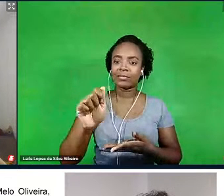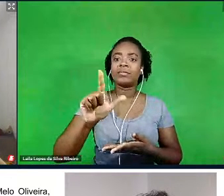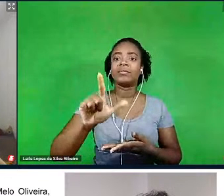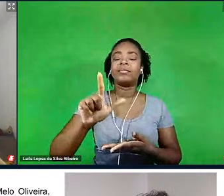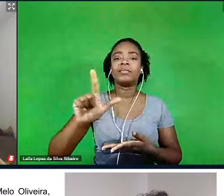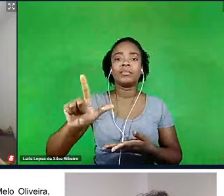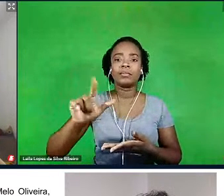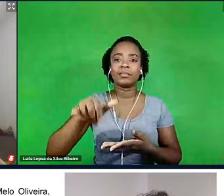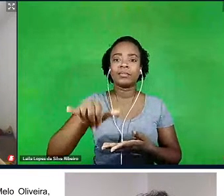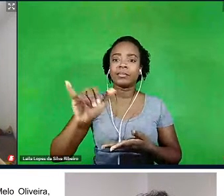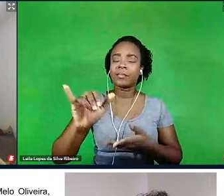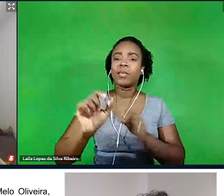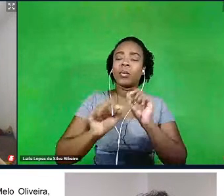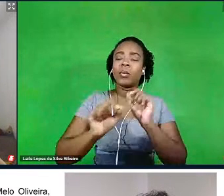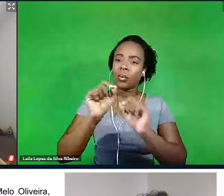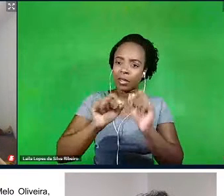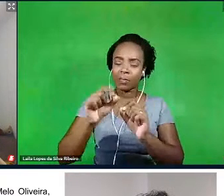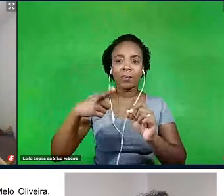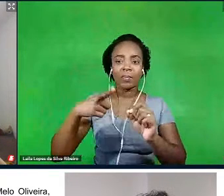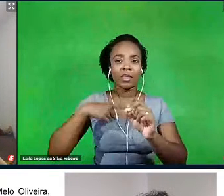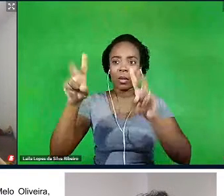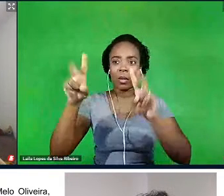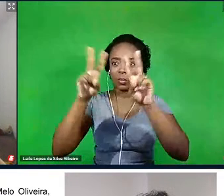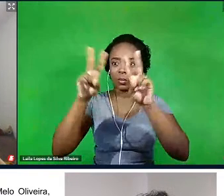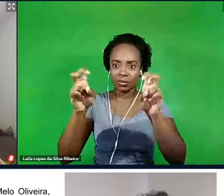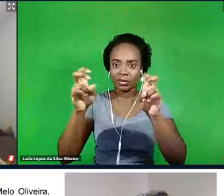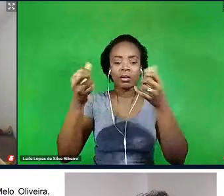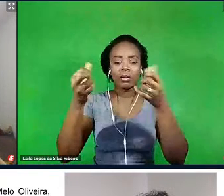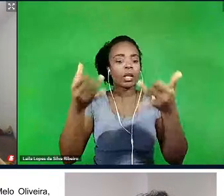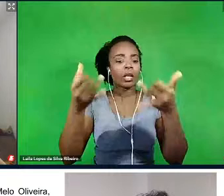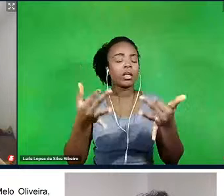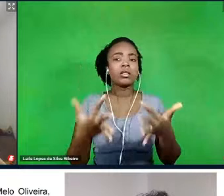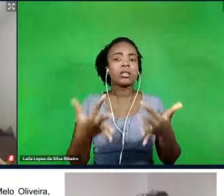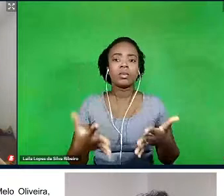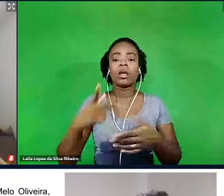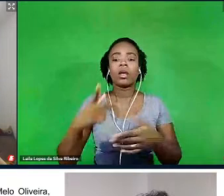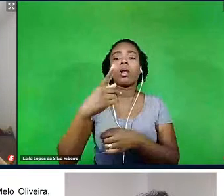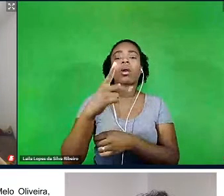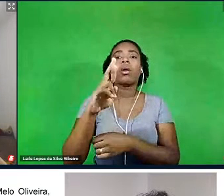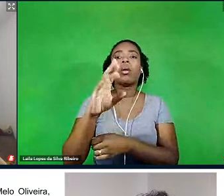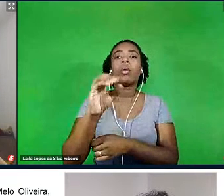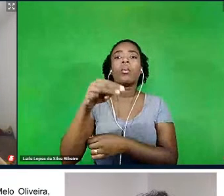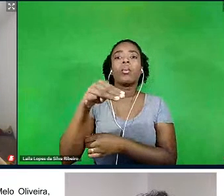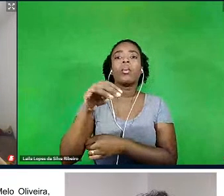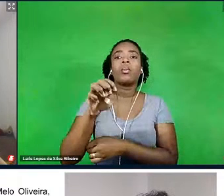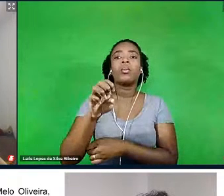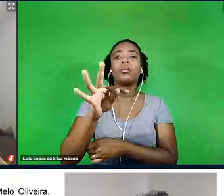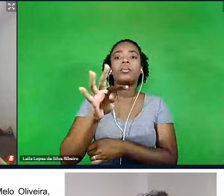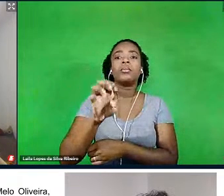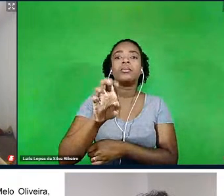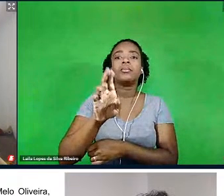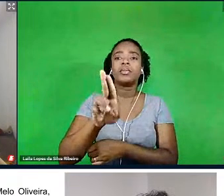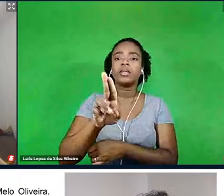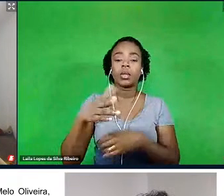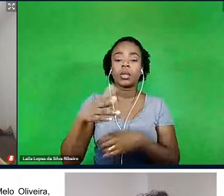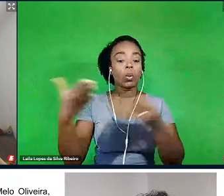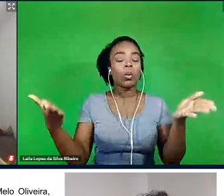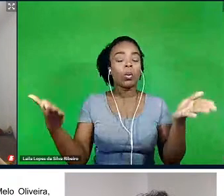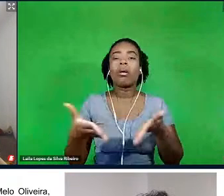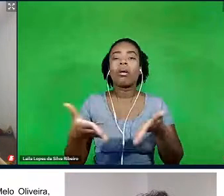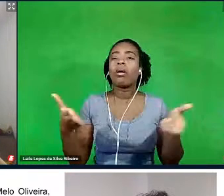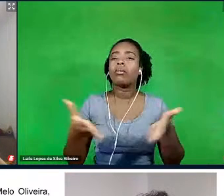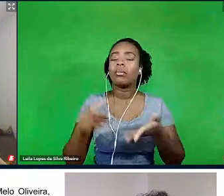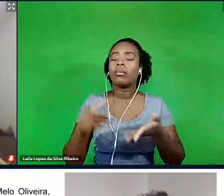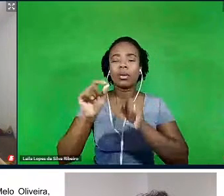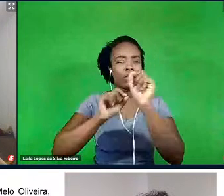O subtítulo do romance é o Prometeu moderno, né? Então, é essa reconstituição da